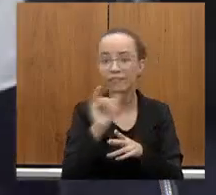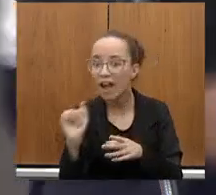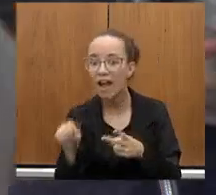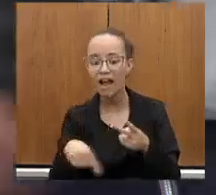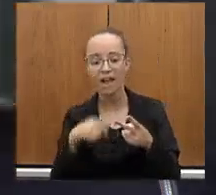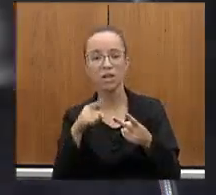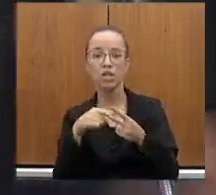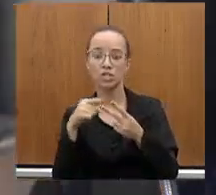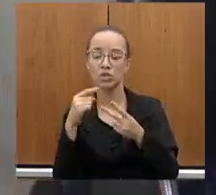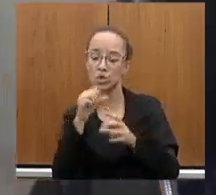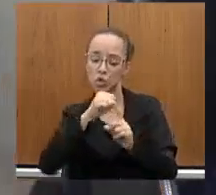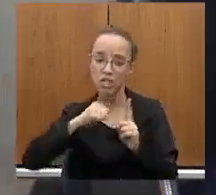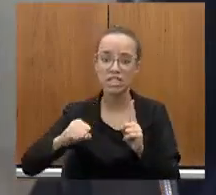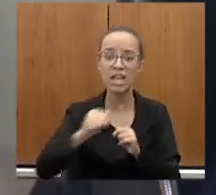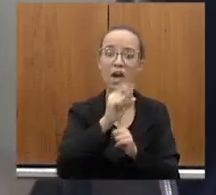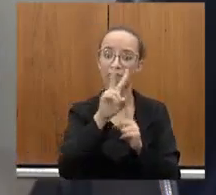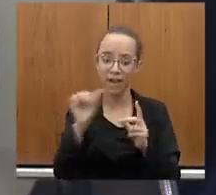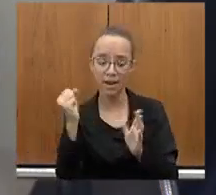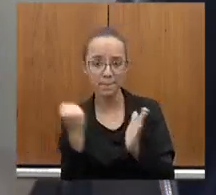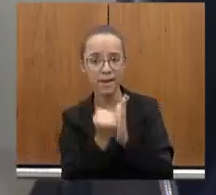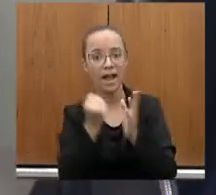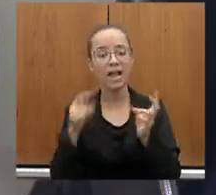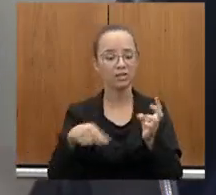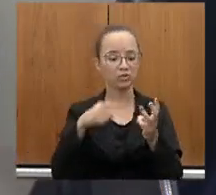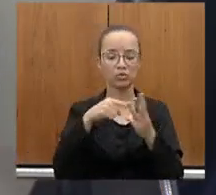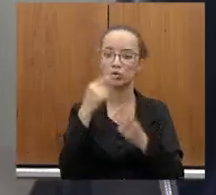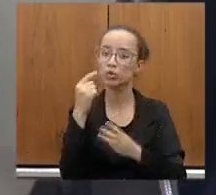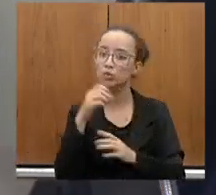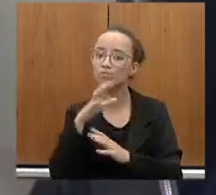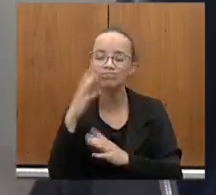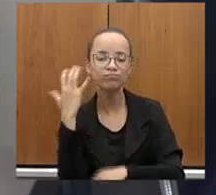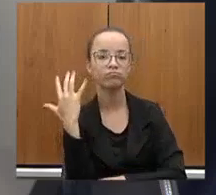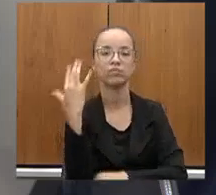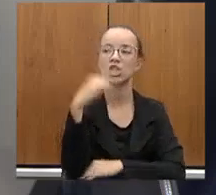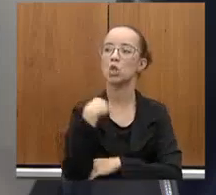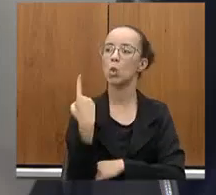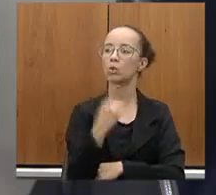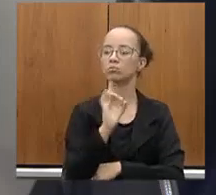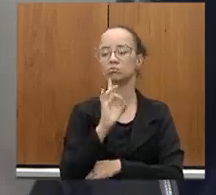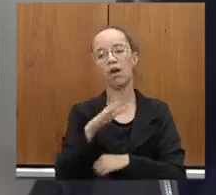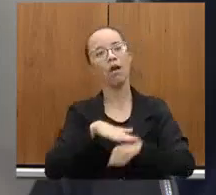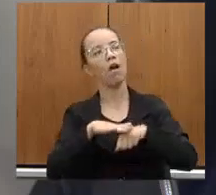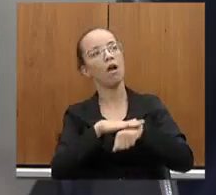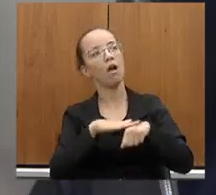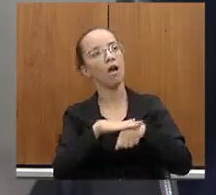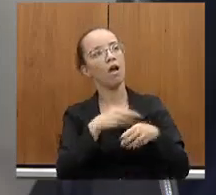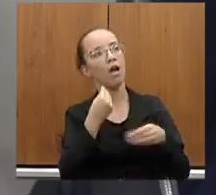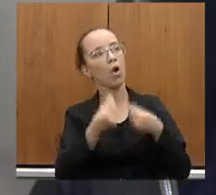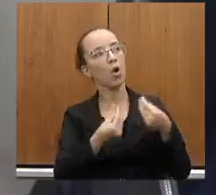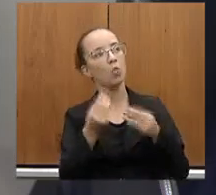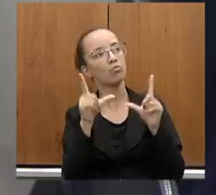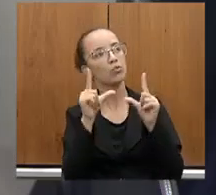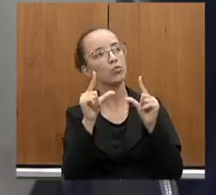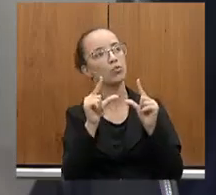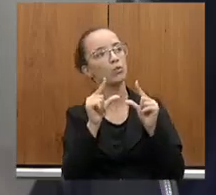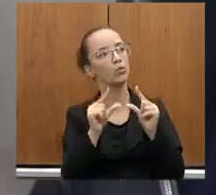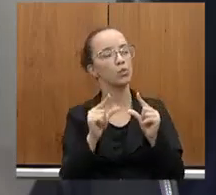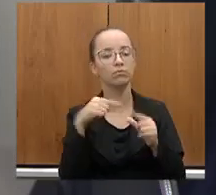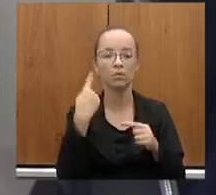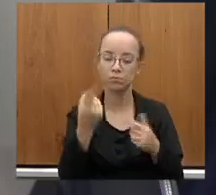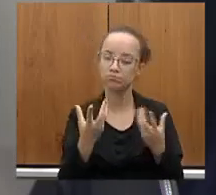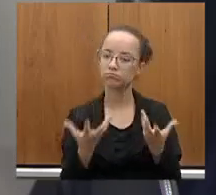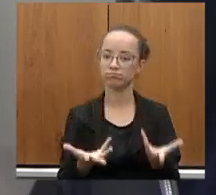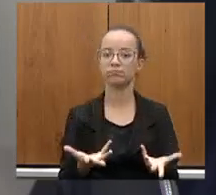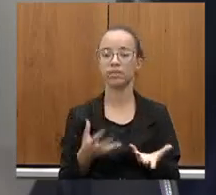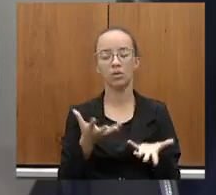sociais, além dos impactos ambientais, serem gigantescos, e a gente só discutir como é que a gente atenua tais impactos. Então,